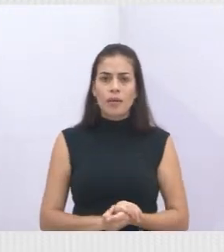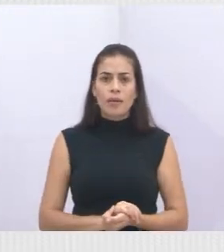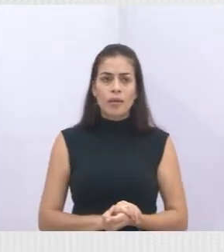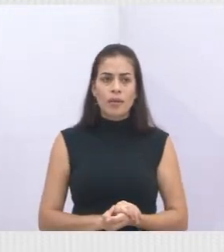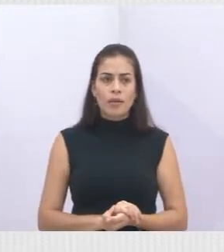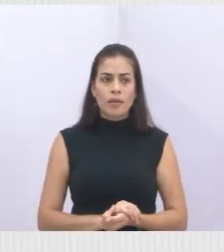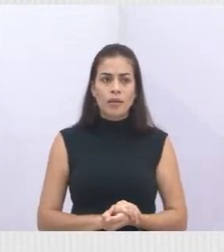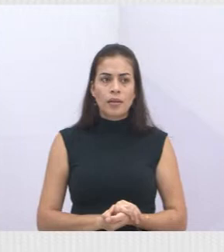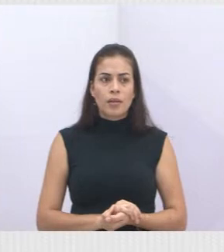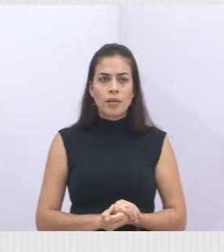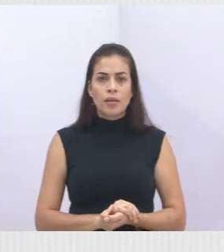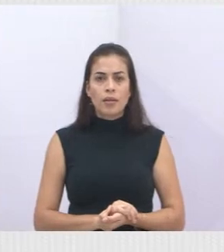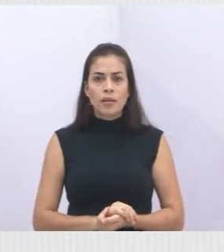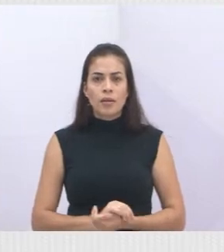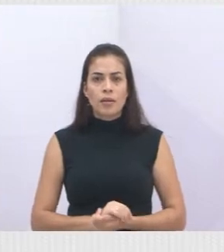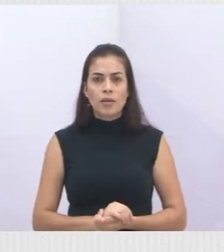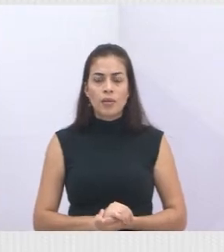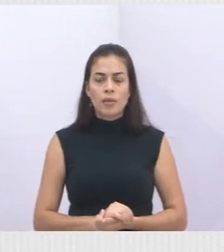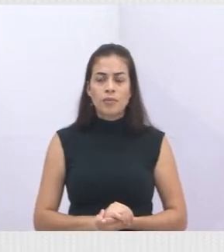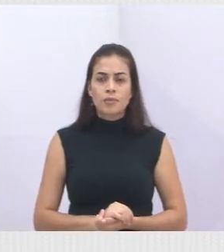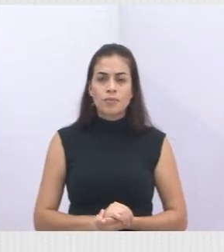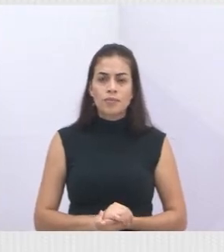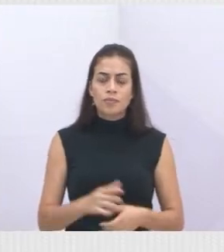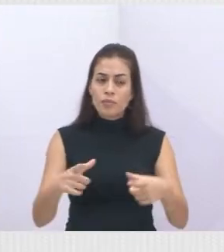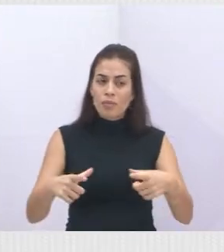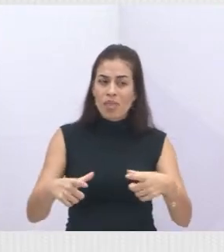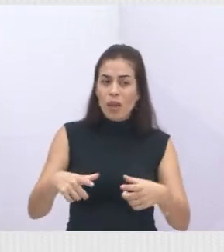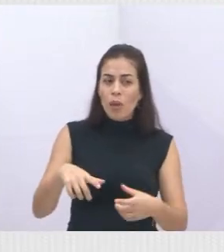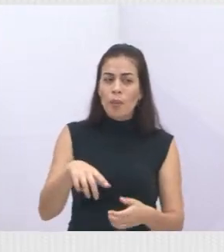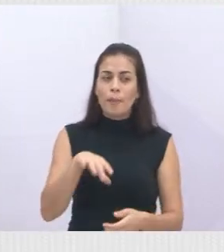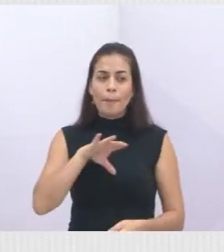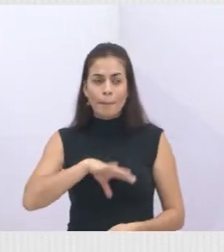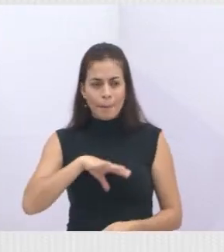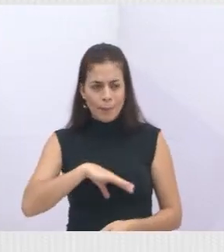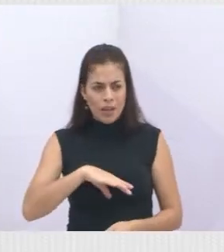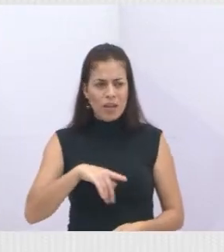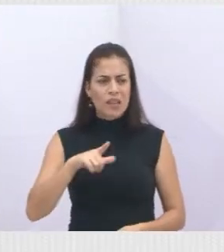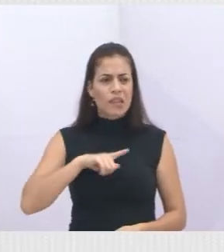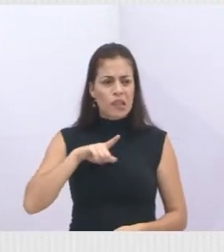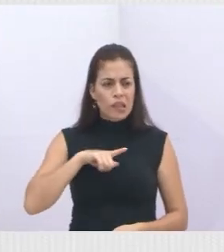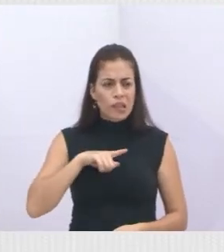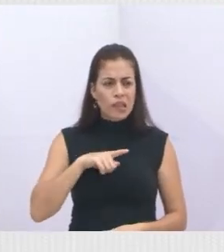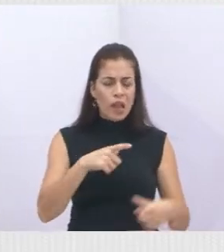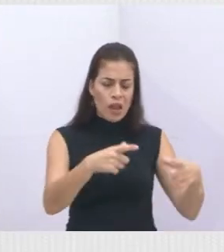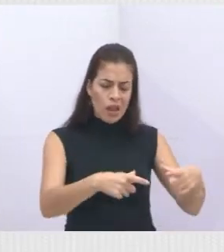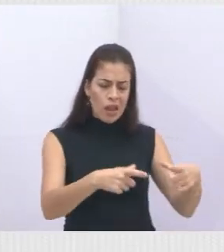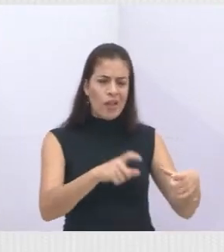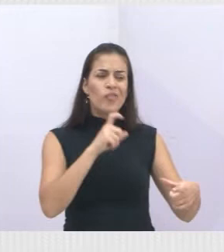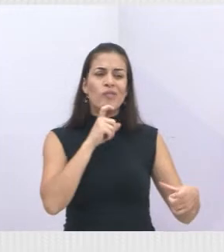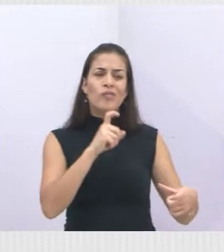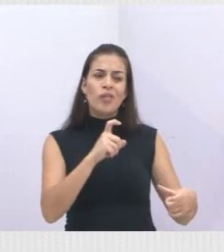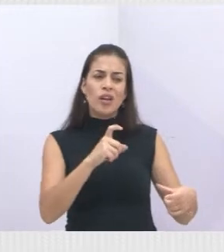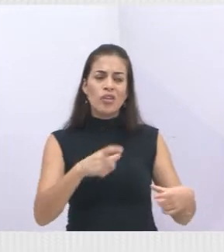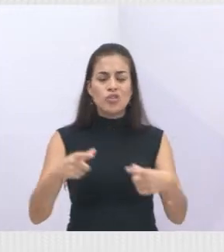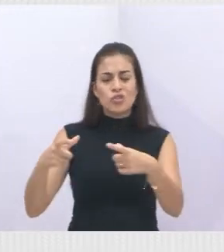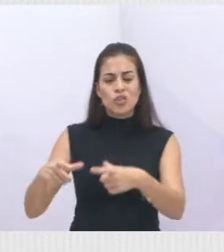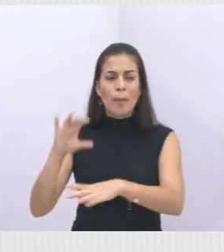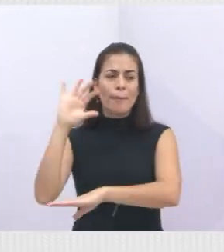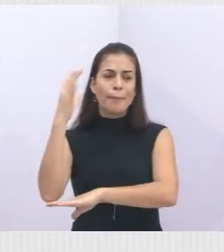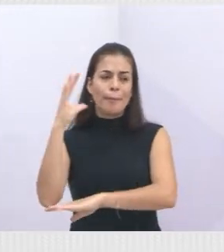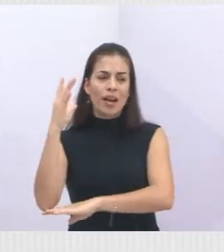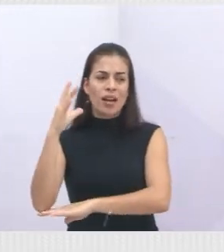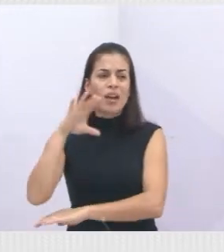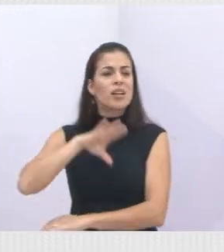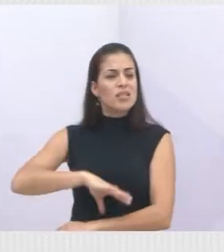ela está na zona rural. Na zona urbana, a gente tem as áreas verdes, a gente tem os parques urbanos, mas em